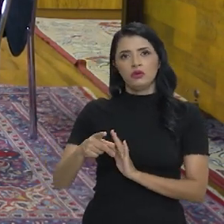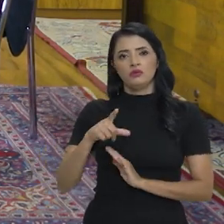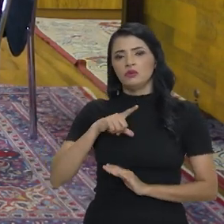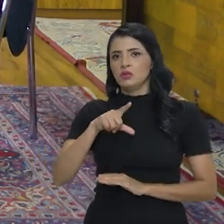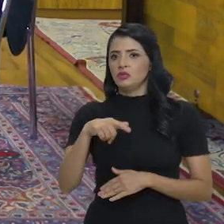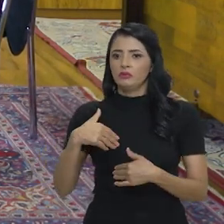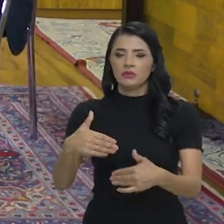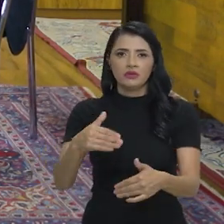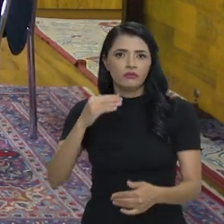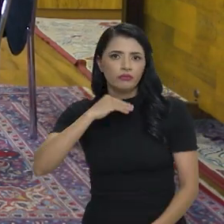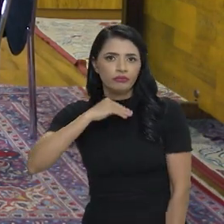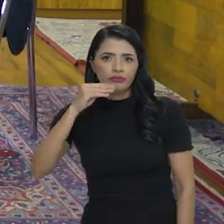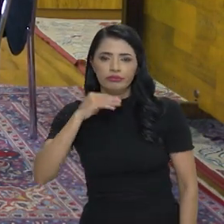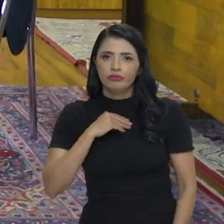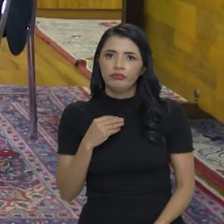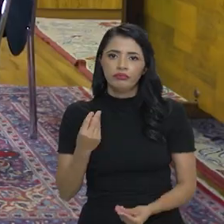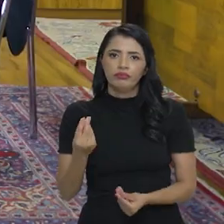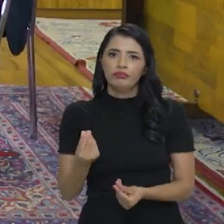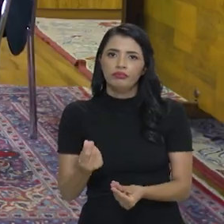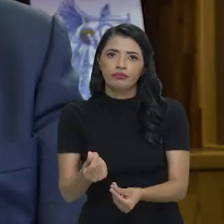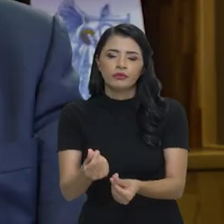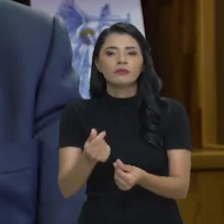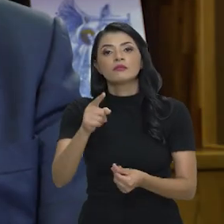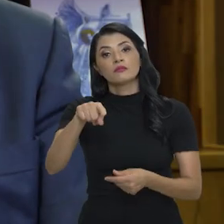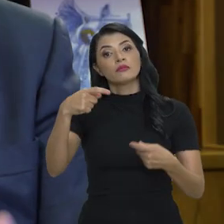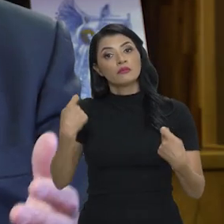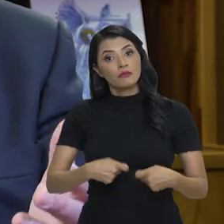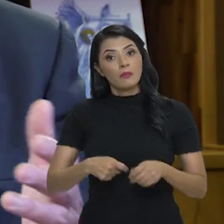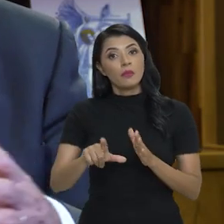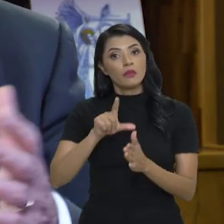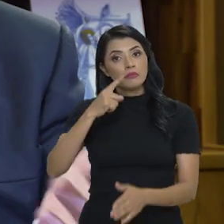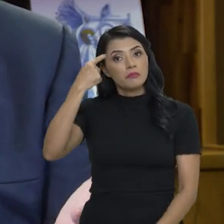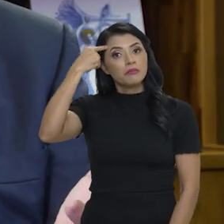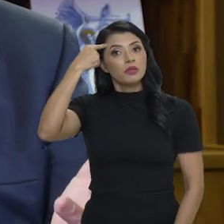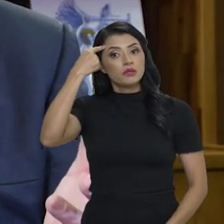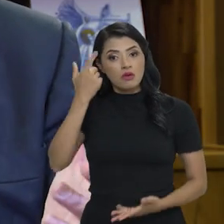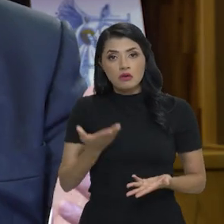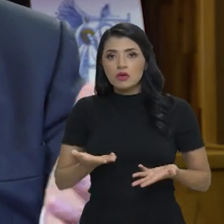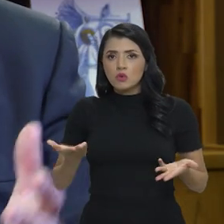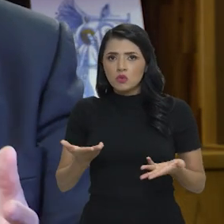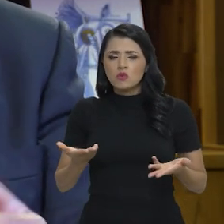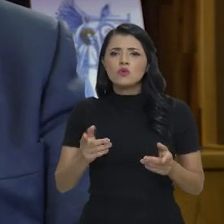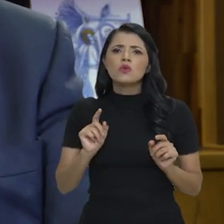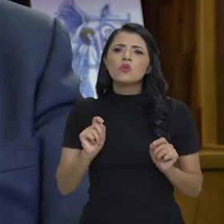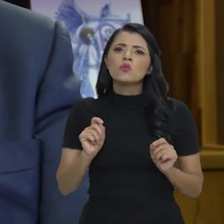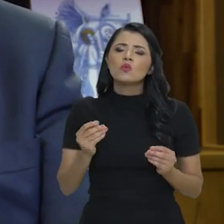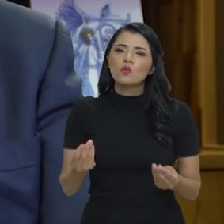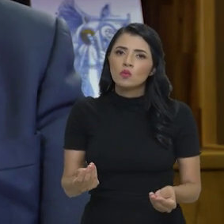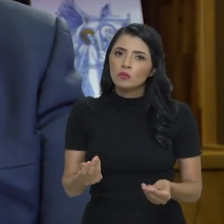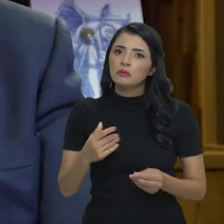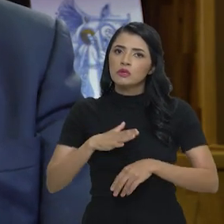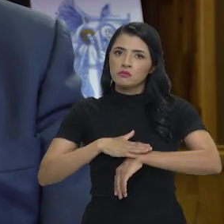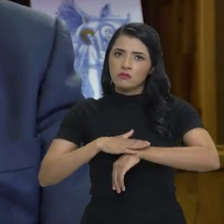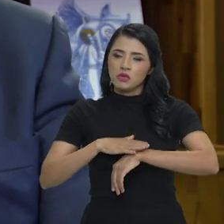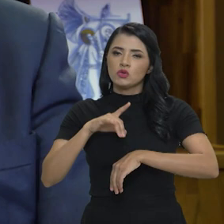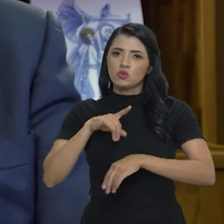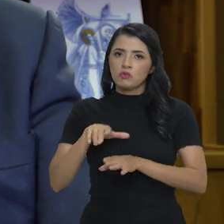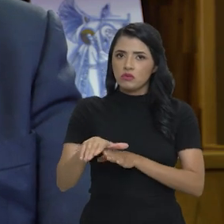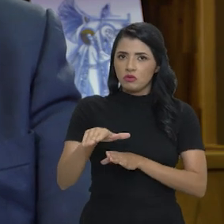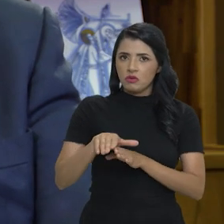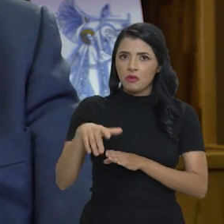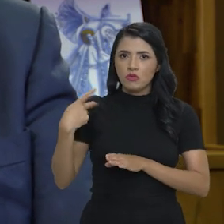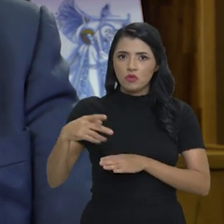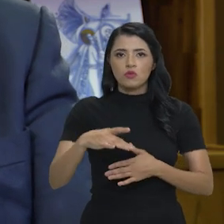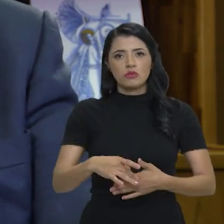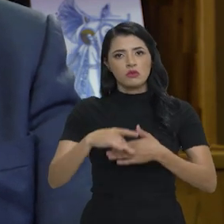sindicatos. Isso levou a processo de enfraquecimento. Então, é necessário pensar, neste momento, sob a